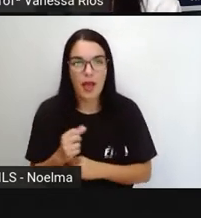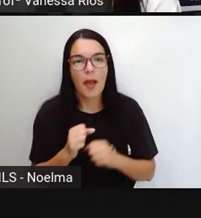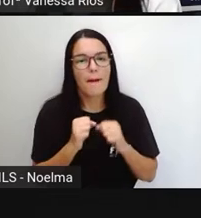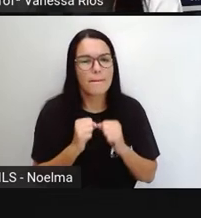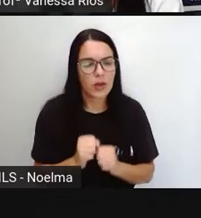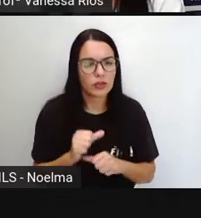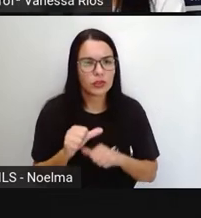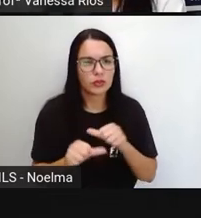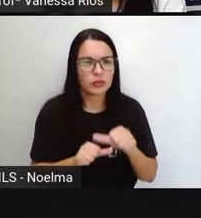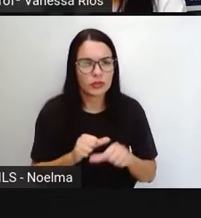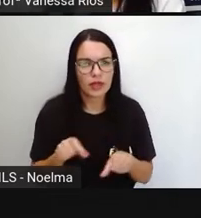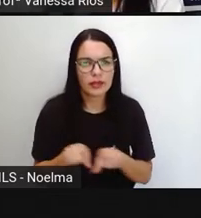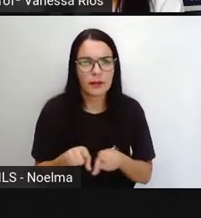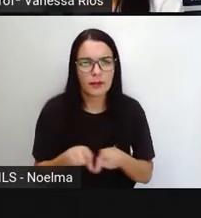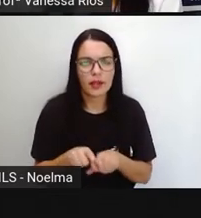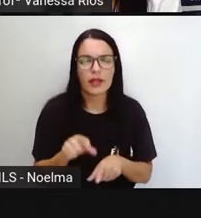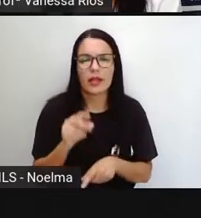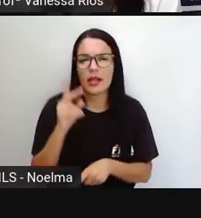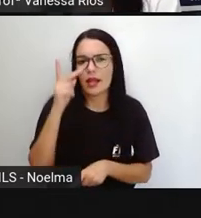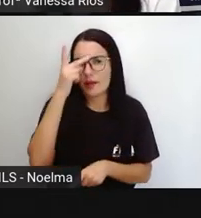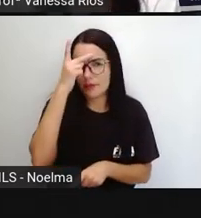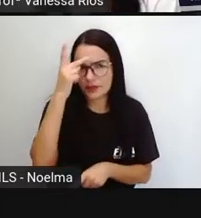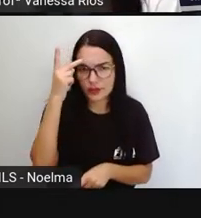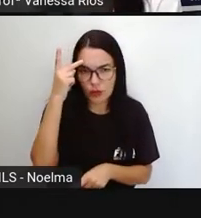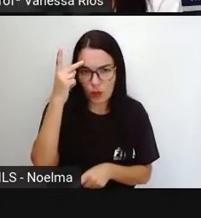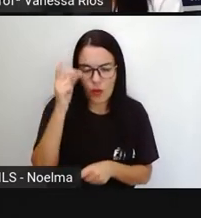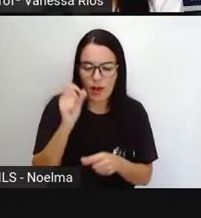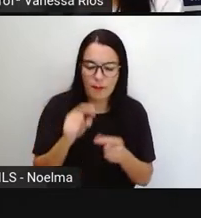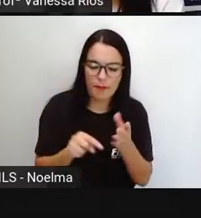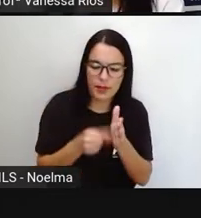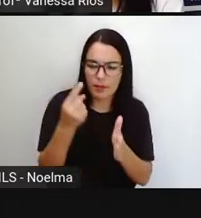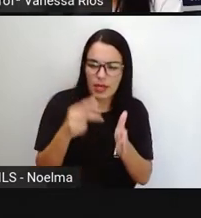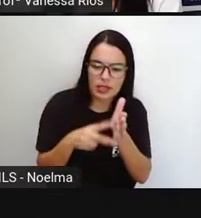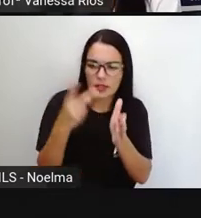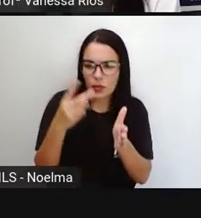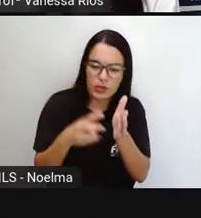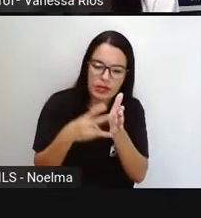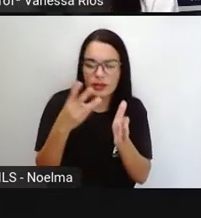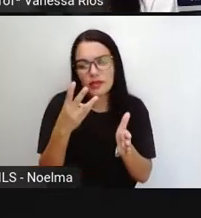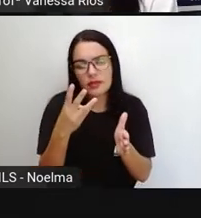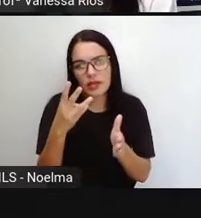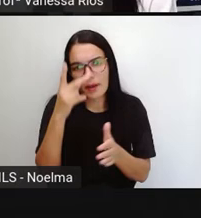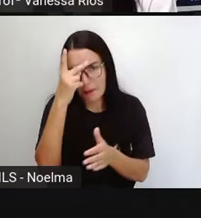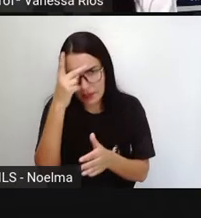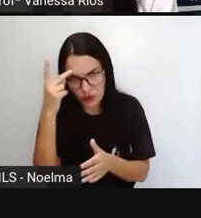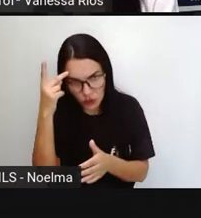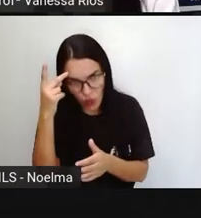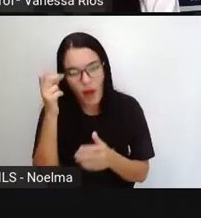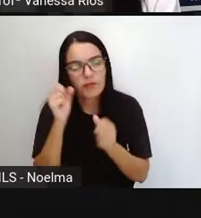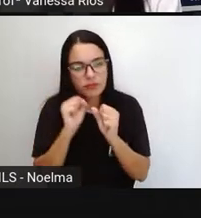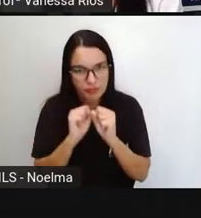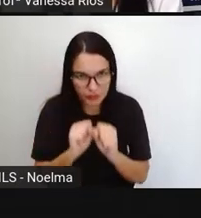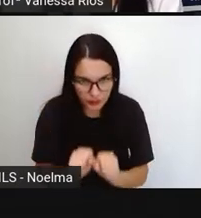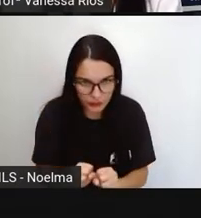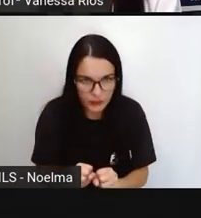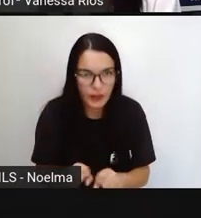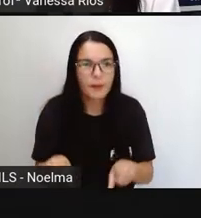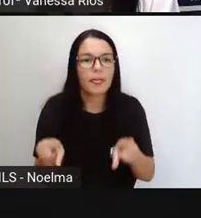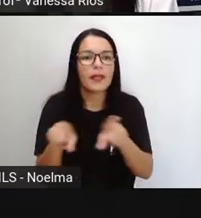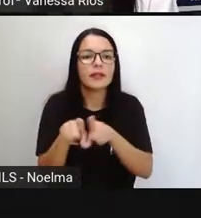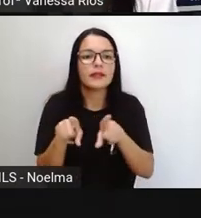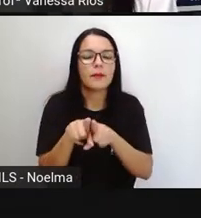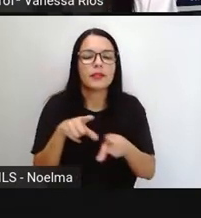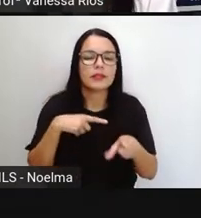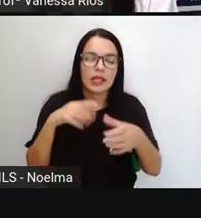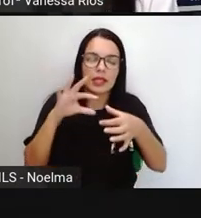mudar em relação à pessoa. A pró já explicou aí, né? Primeira, segunda ou terceira pessoa. E a pessoa também está